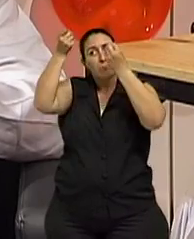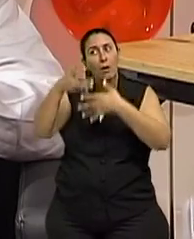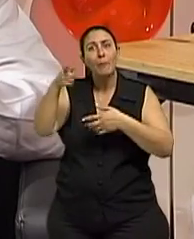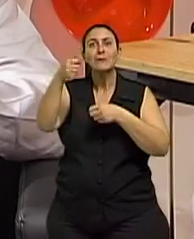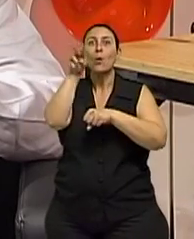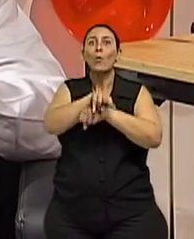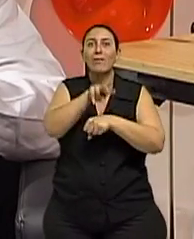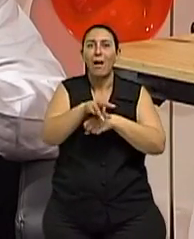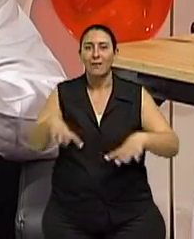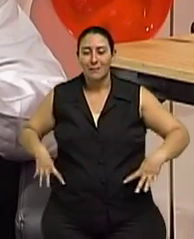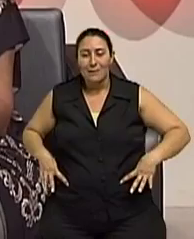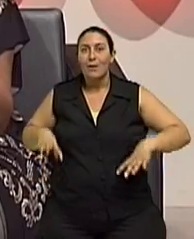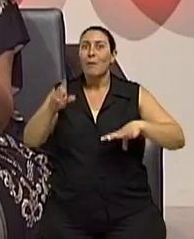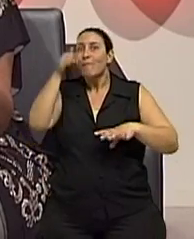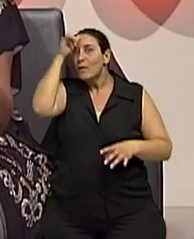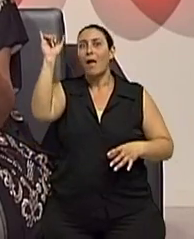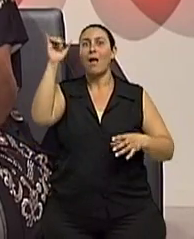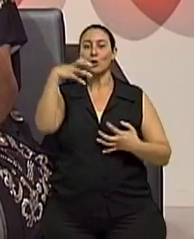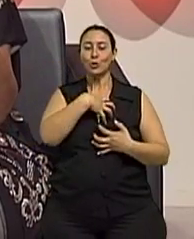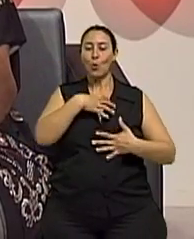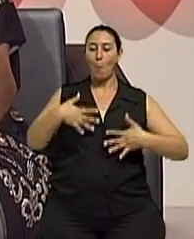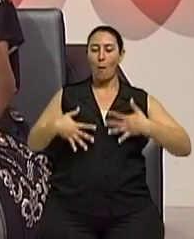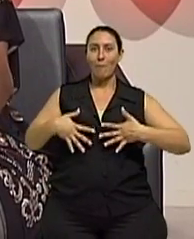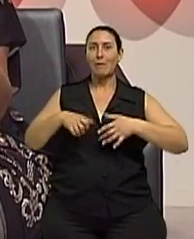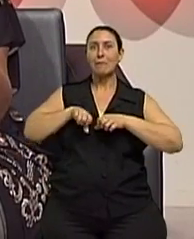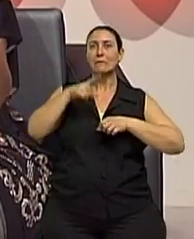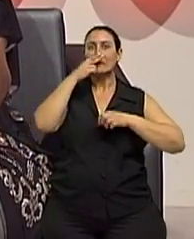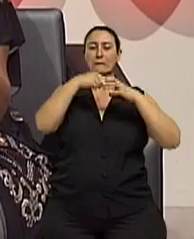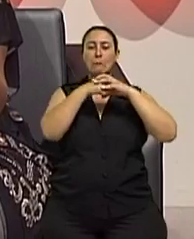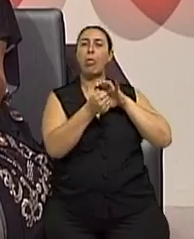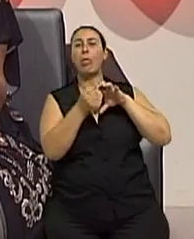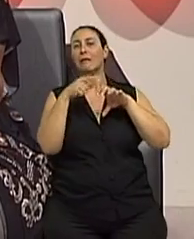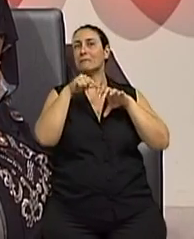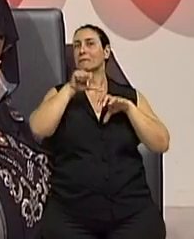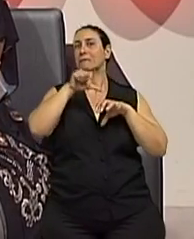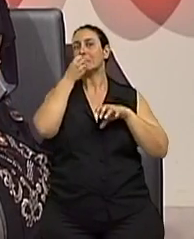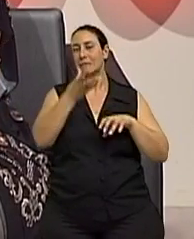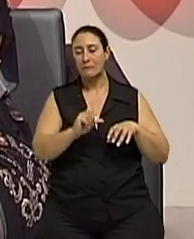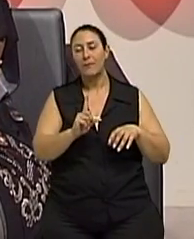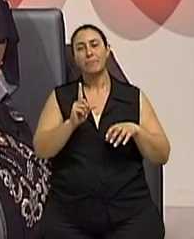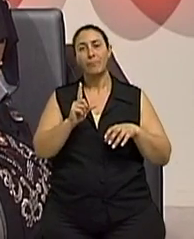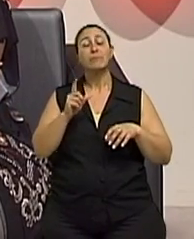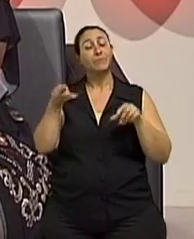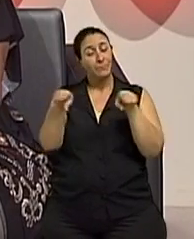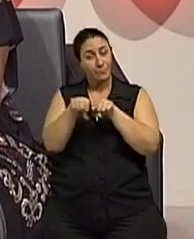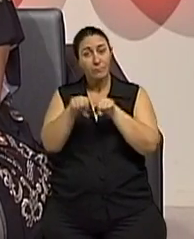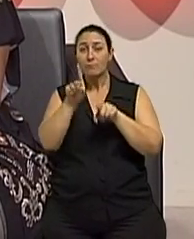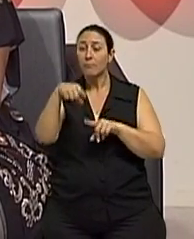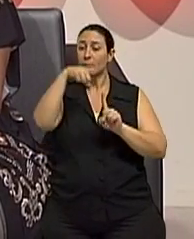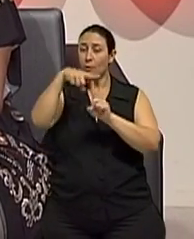empregado, do tipo de prótese. Claro. E o tipo de prótese que aquela pessoa, que aquele organismo